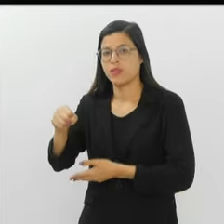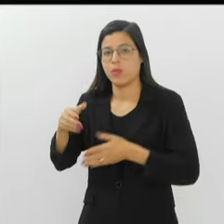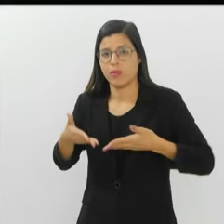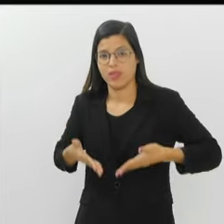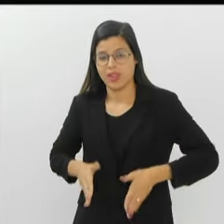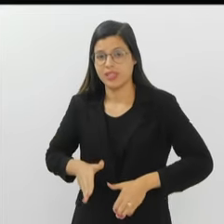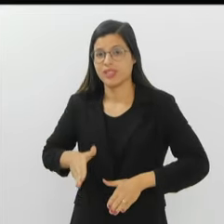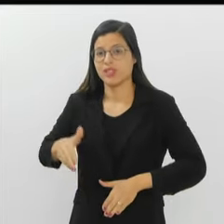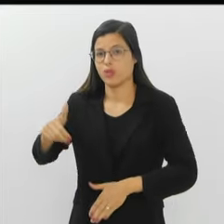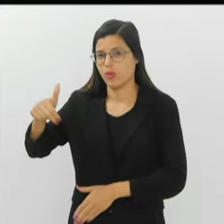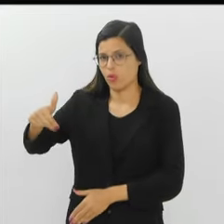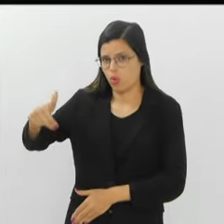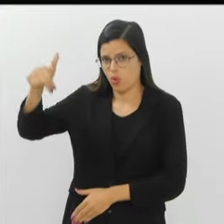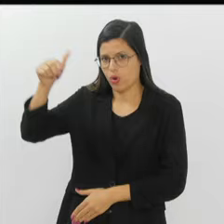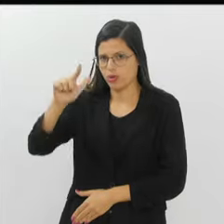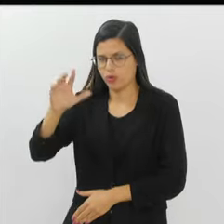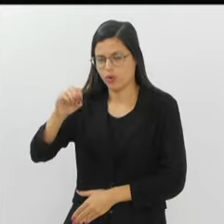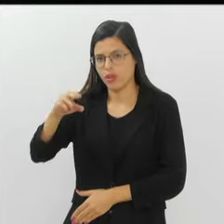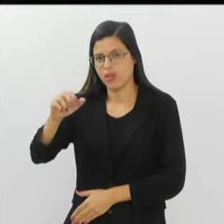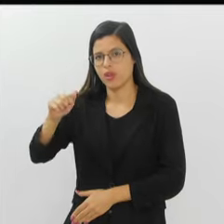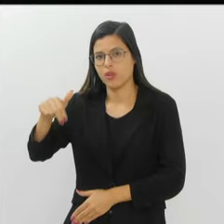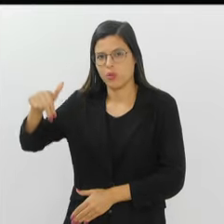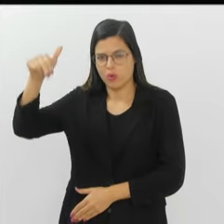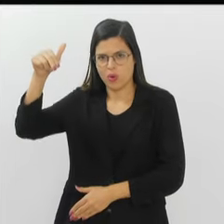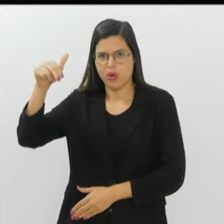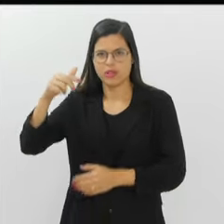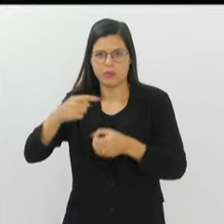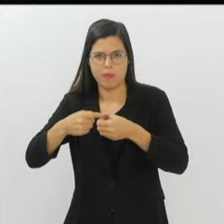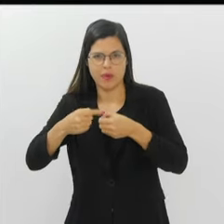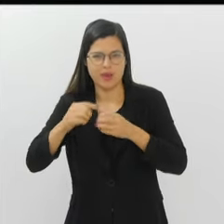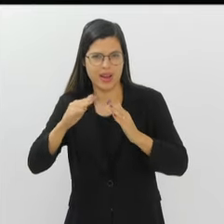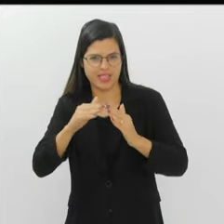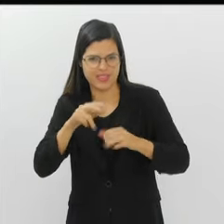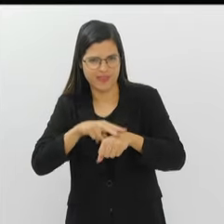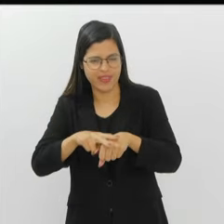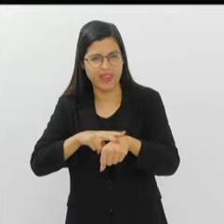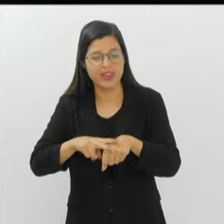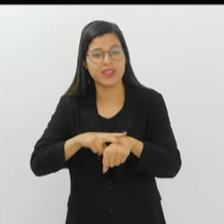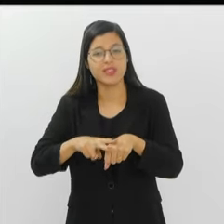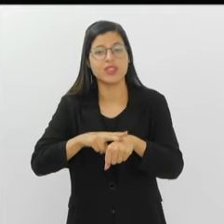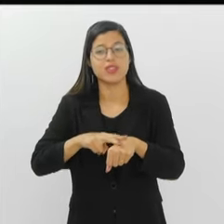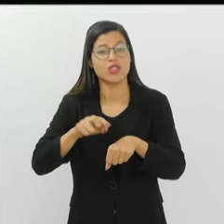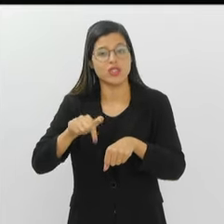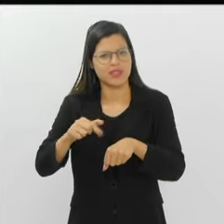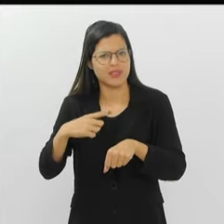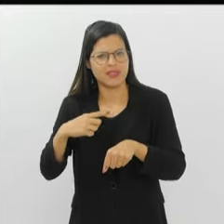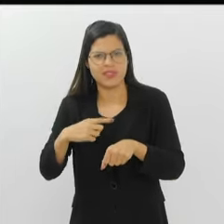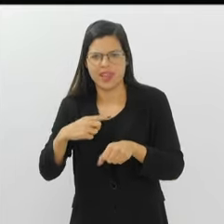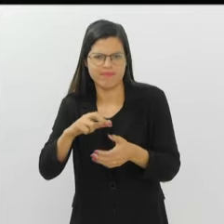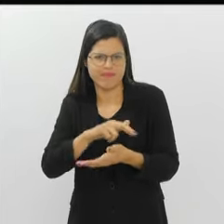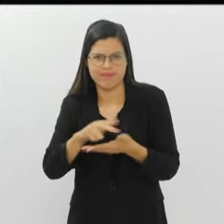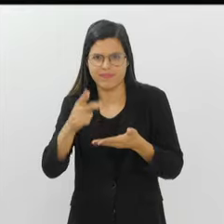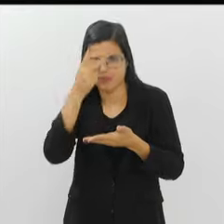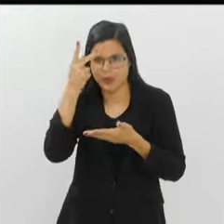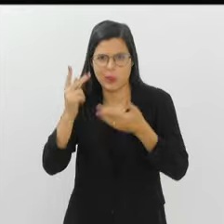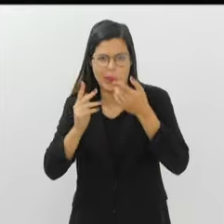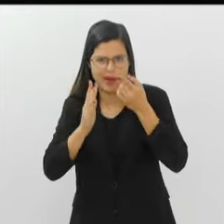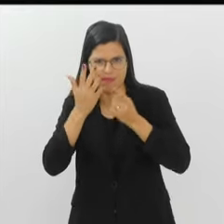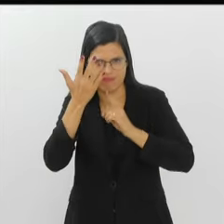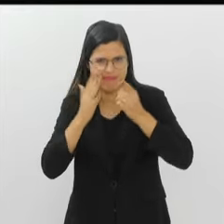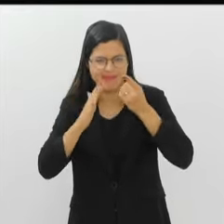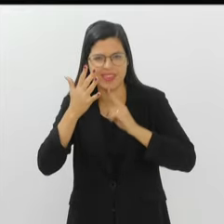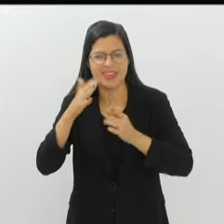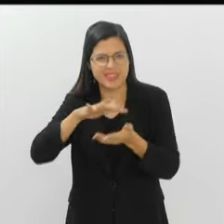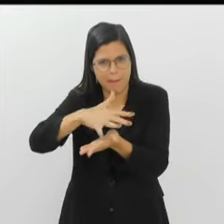Zona Norte de São Paulo, mais especificamente no bairro da Casa Verde. A Casa Verde é um celeiro de grandes ambistas, né? Então eu sou a